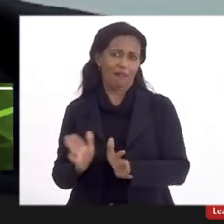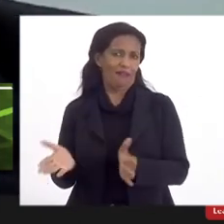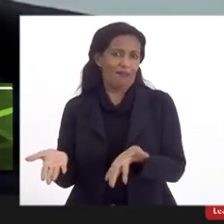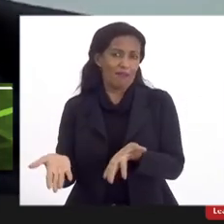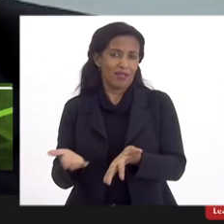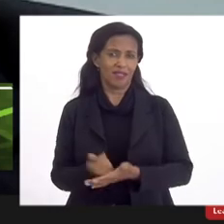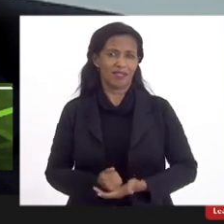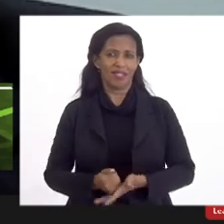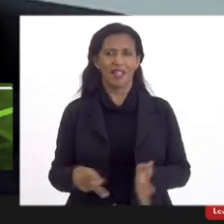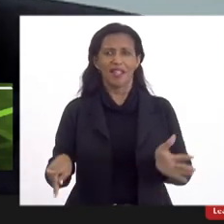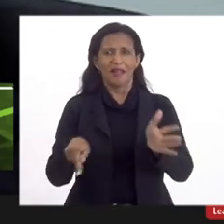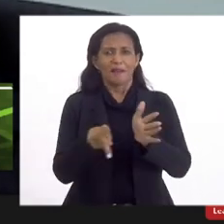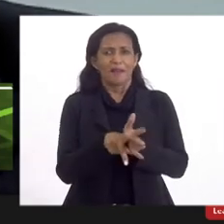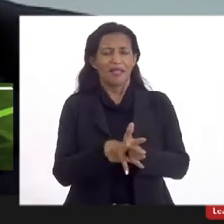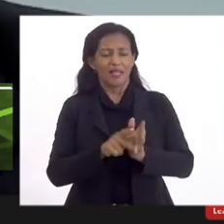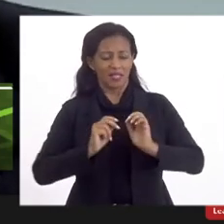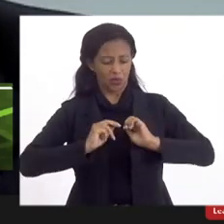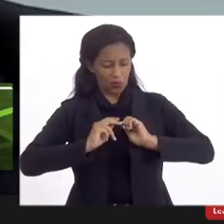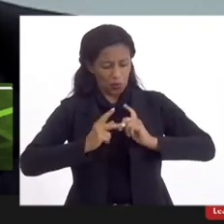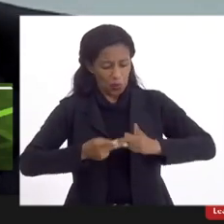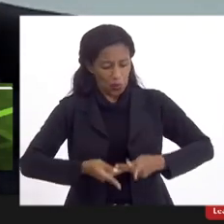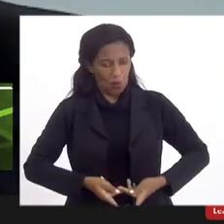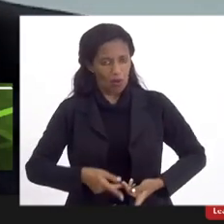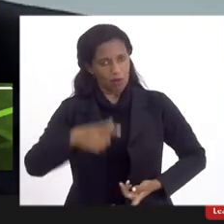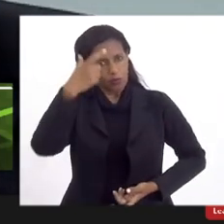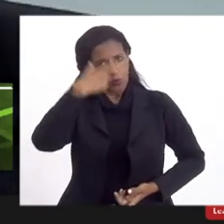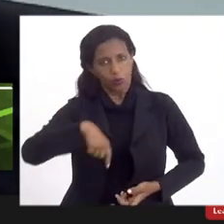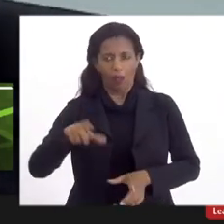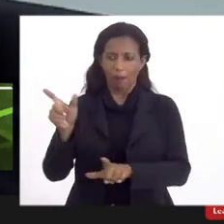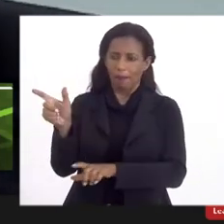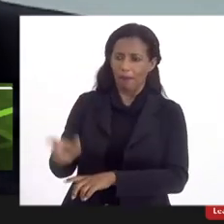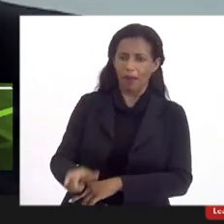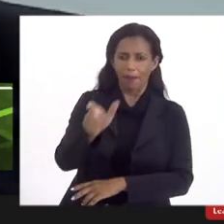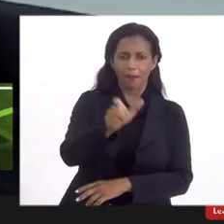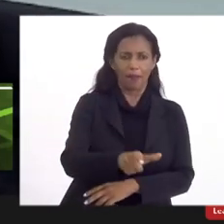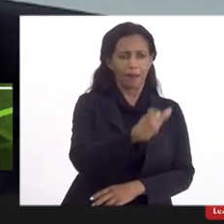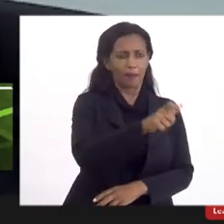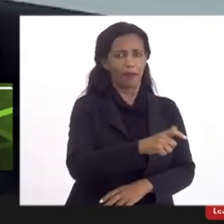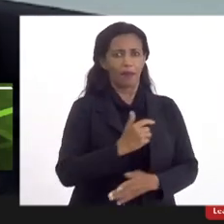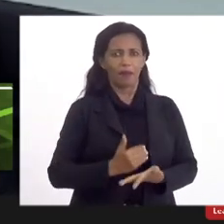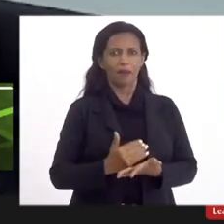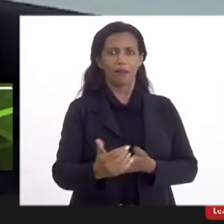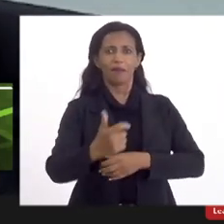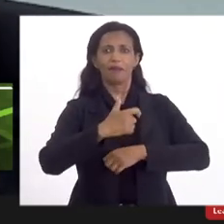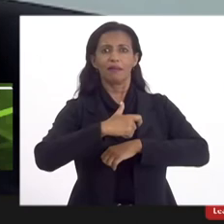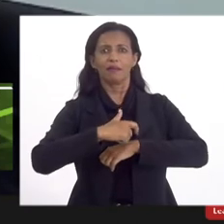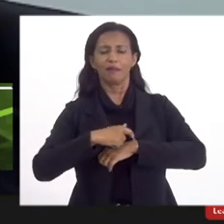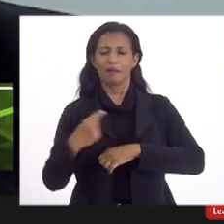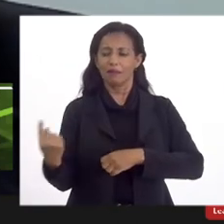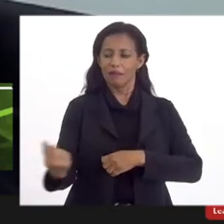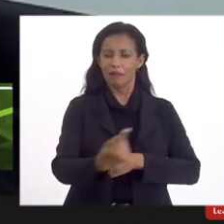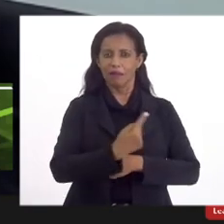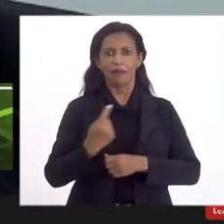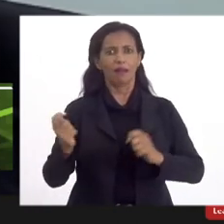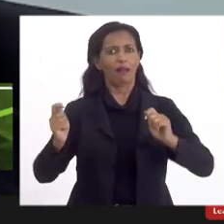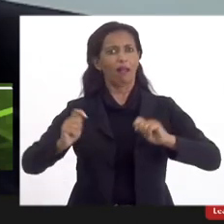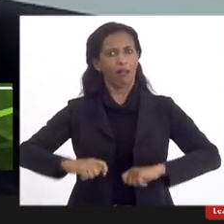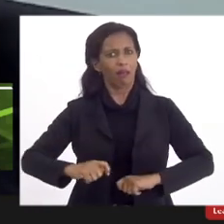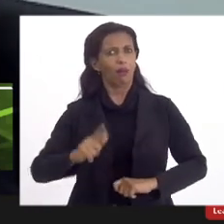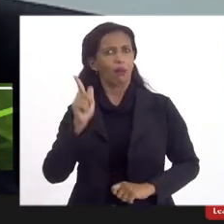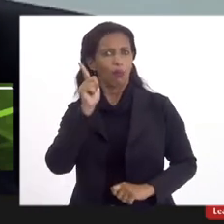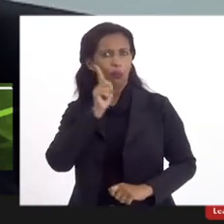a utopia pertence à alma humana e eu tenho certeza que a partir desse momento a gente vai poder novamente